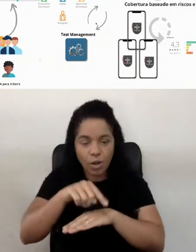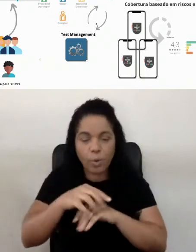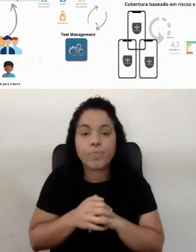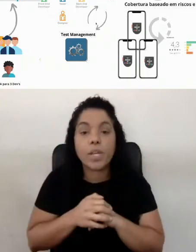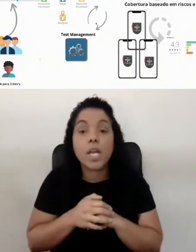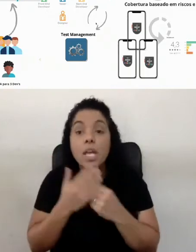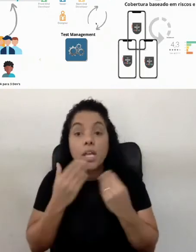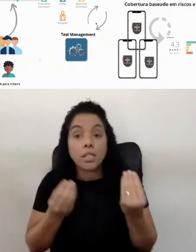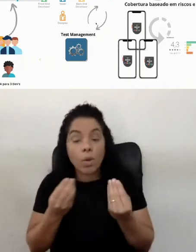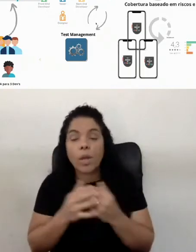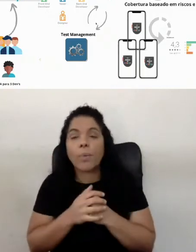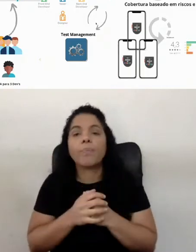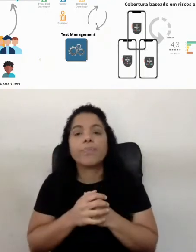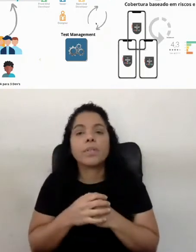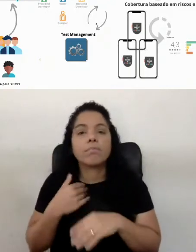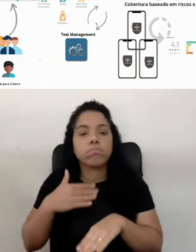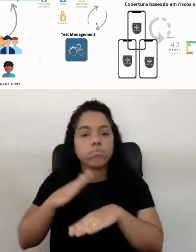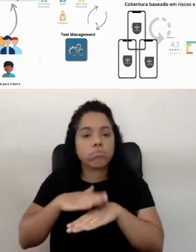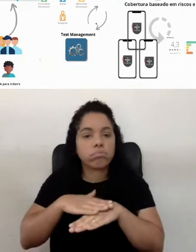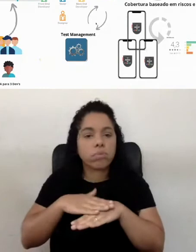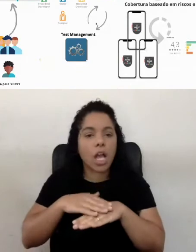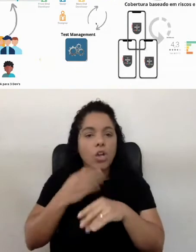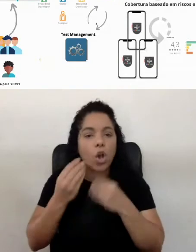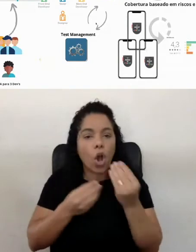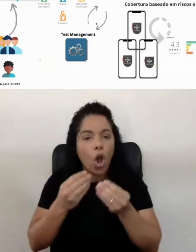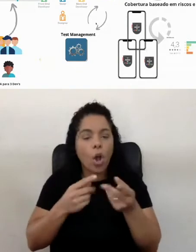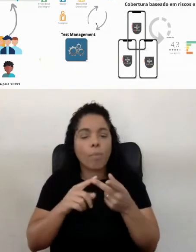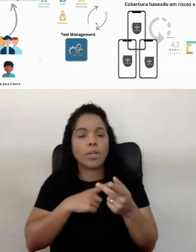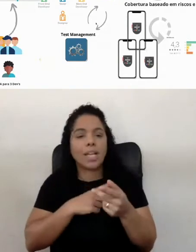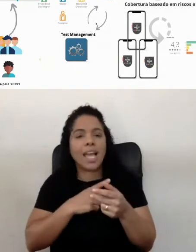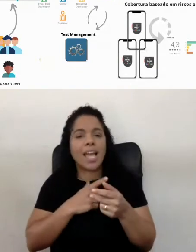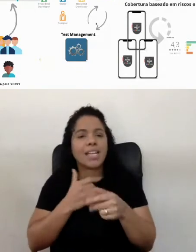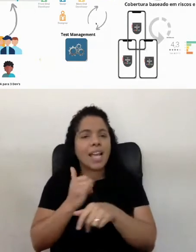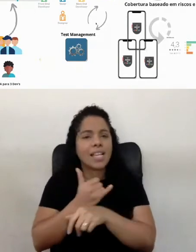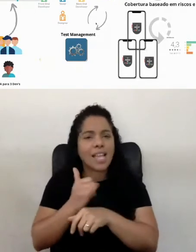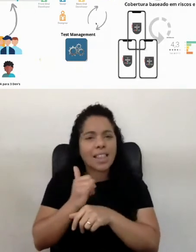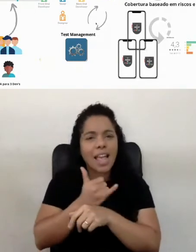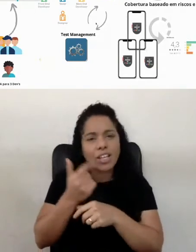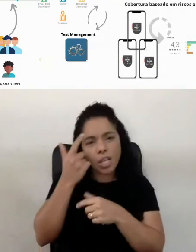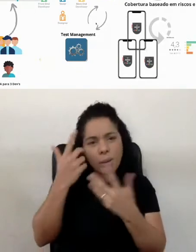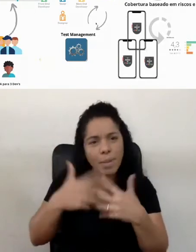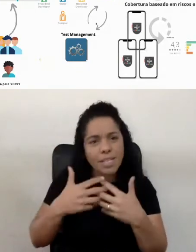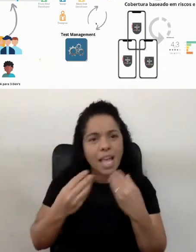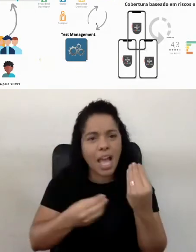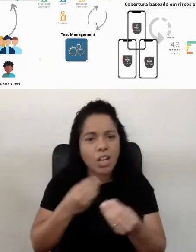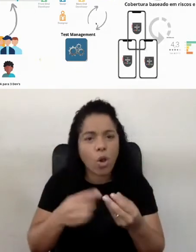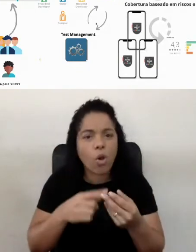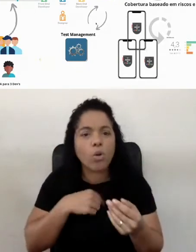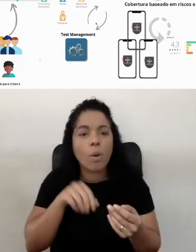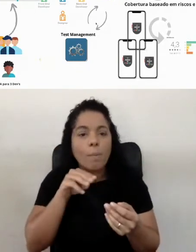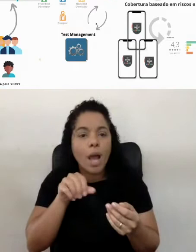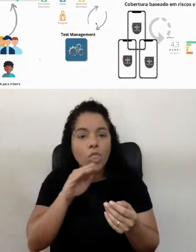começo aqui, na estratégia de pensar de continuous testing, do manual continuous testing,